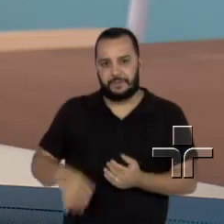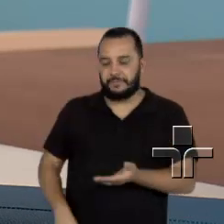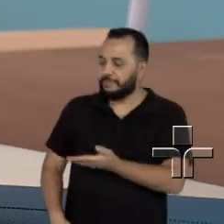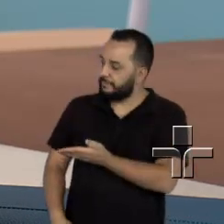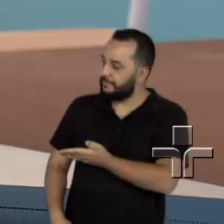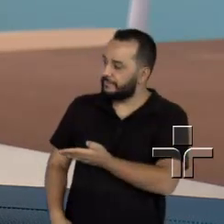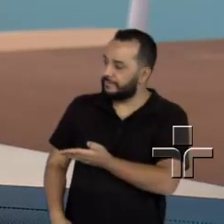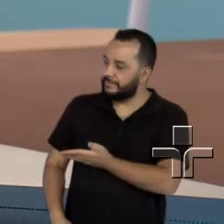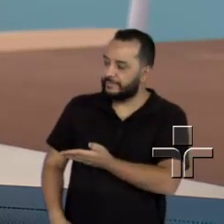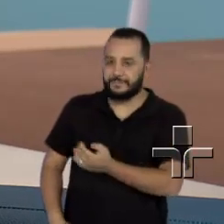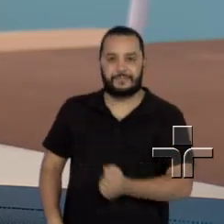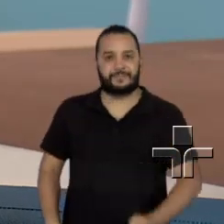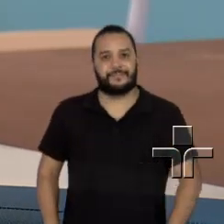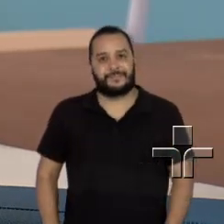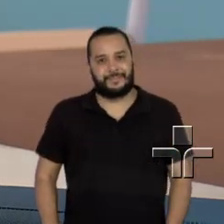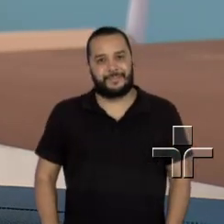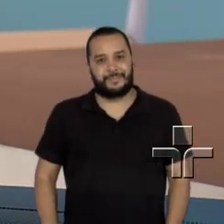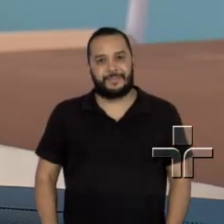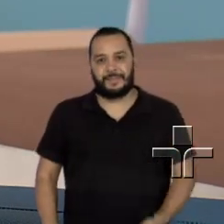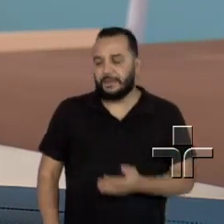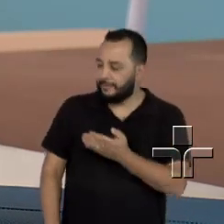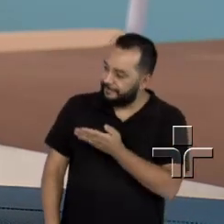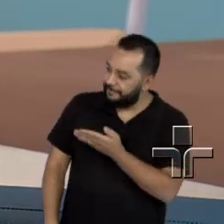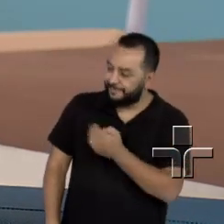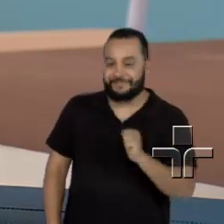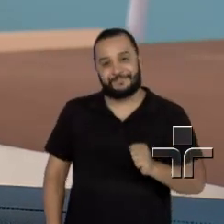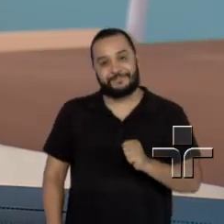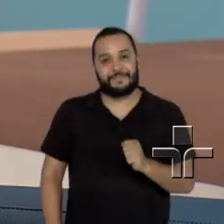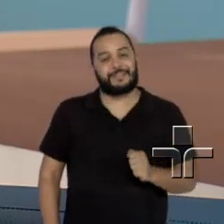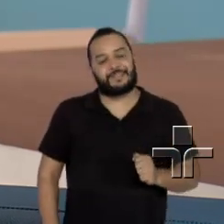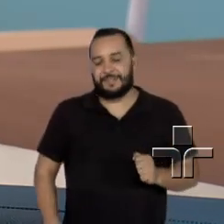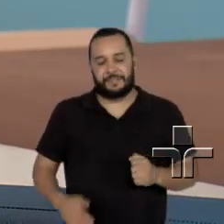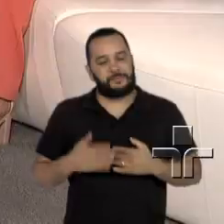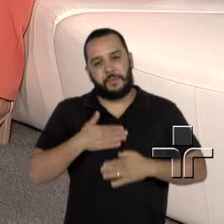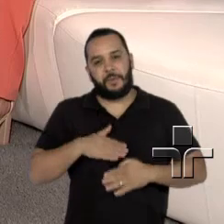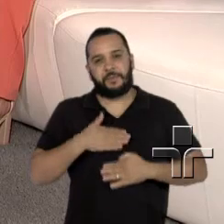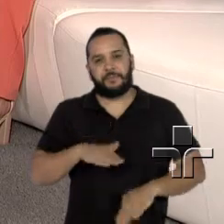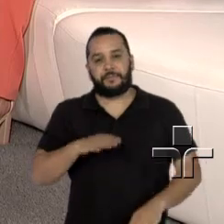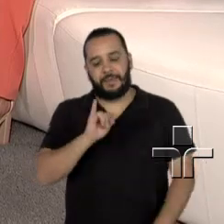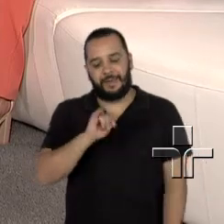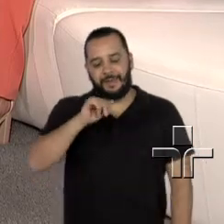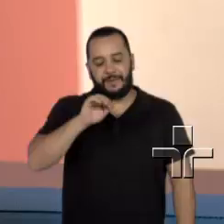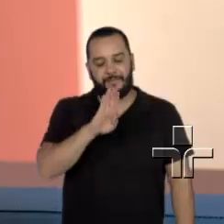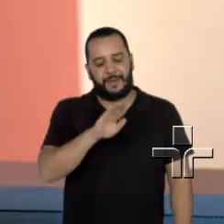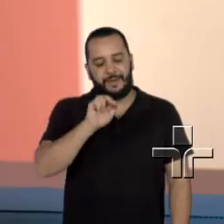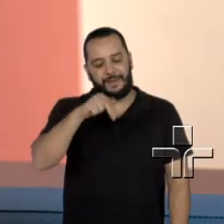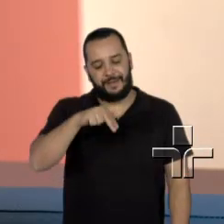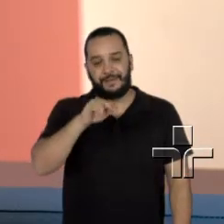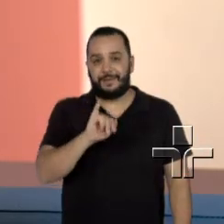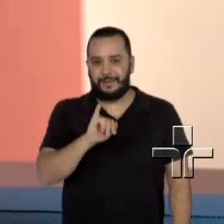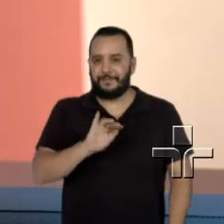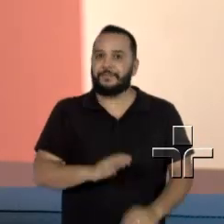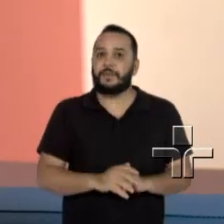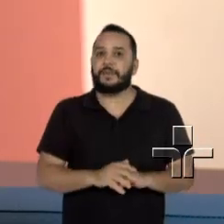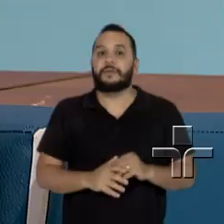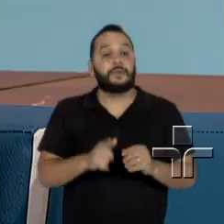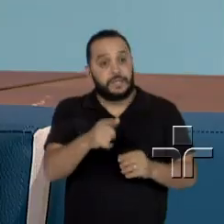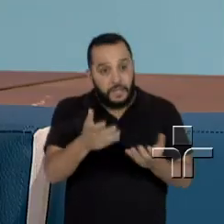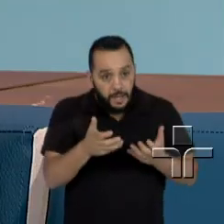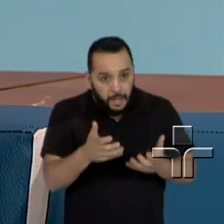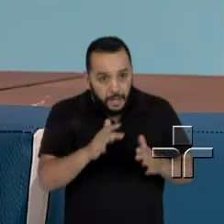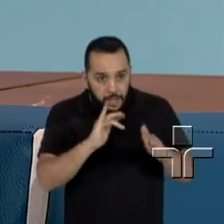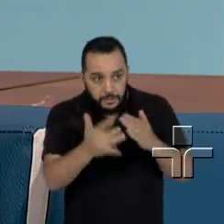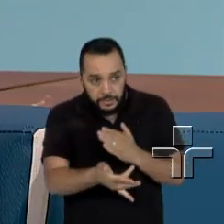rosanabeni oficial. O bene é B-N-I. Só para tranquilo. Obrigada. E a doutora Ana Carolina, quer deixar as suas redes?